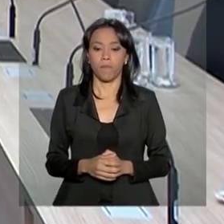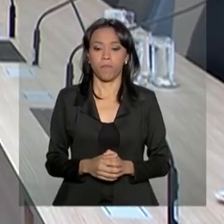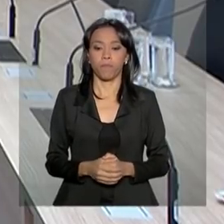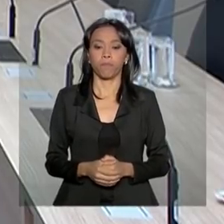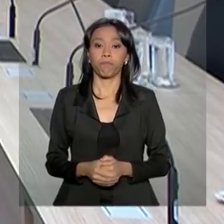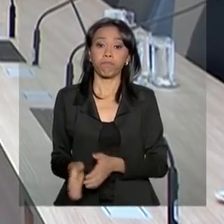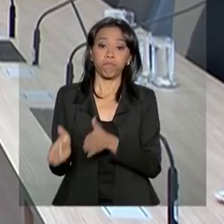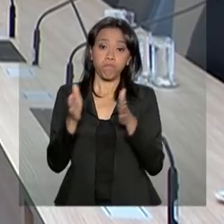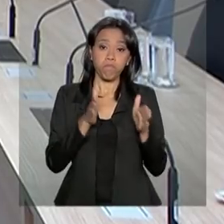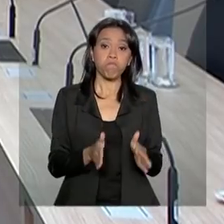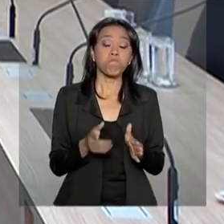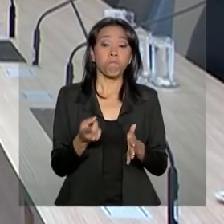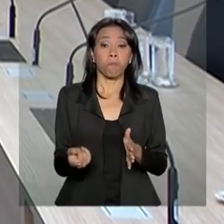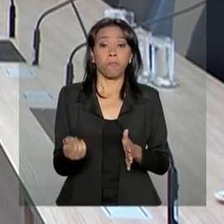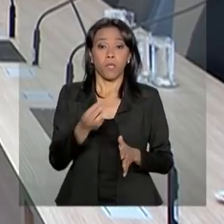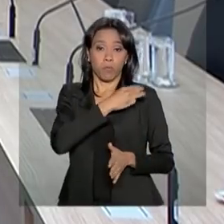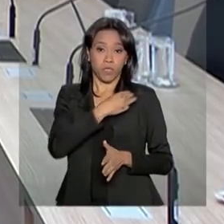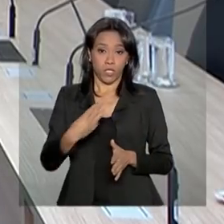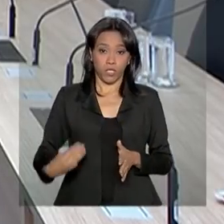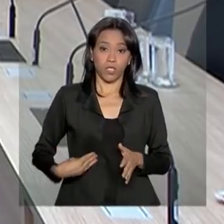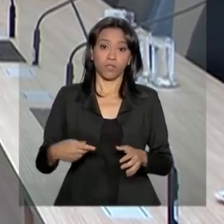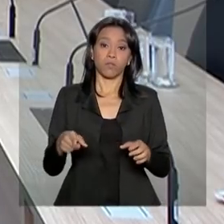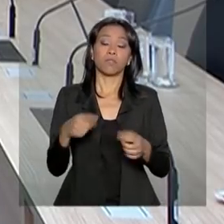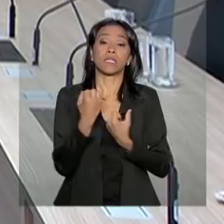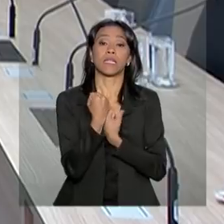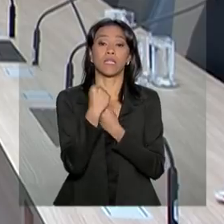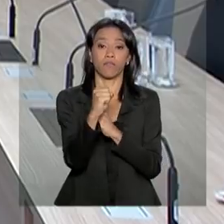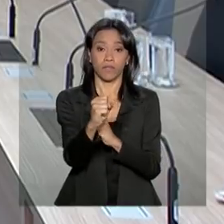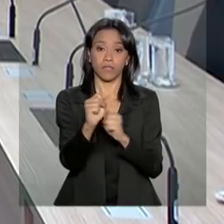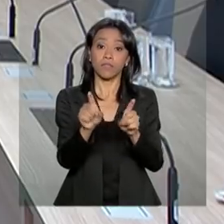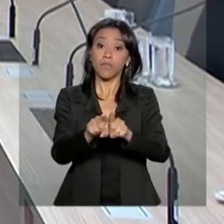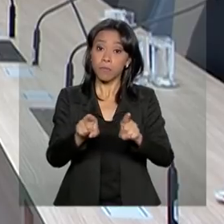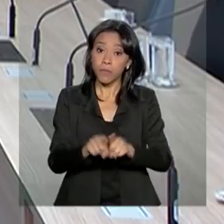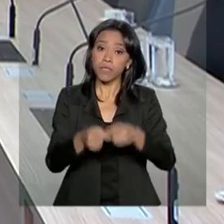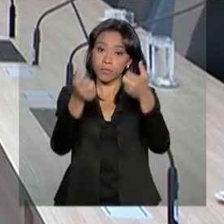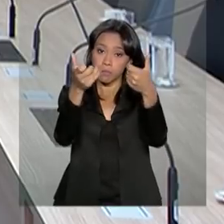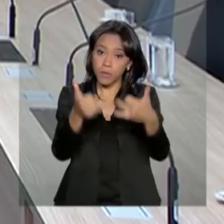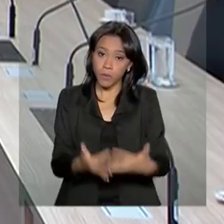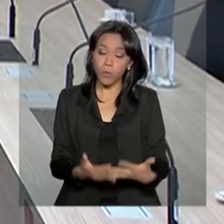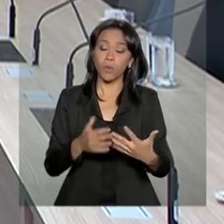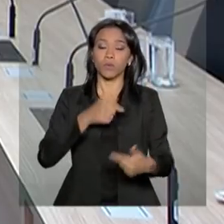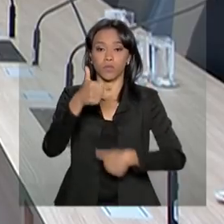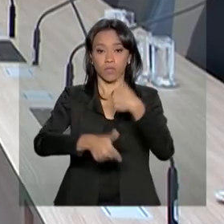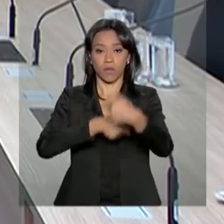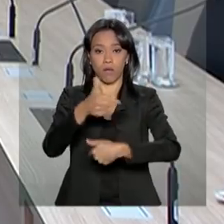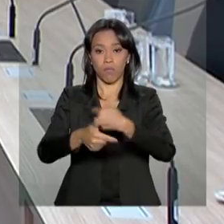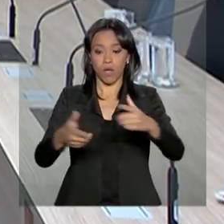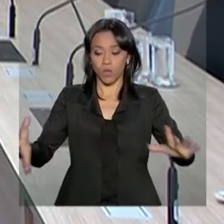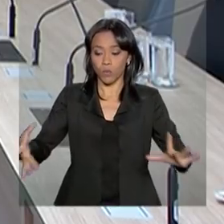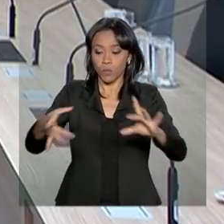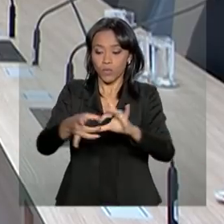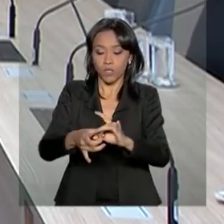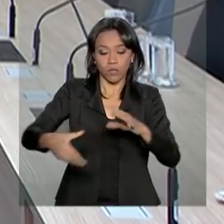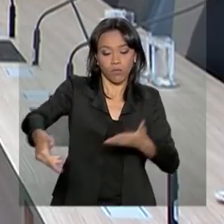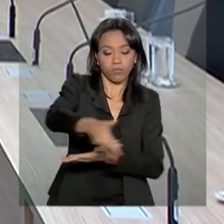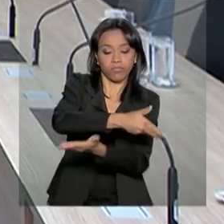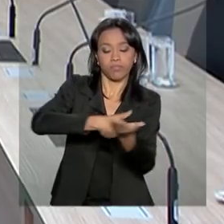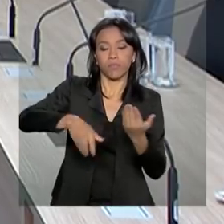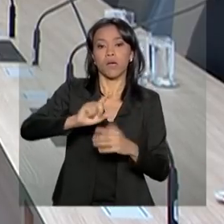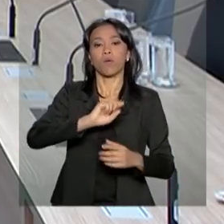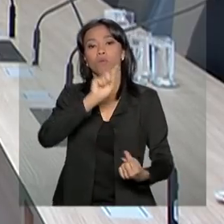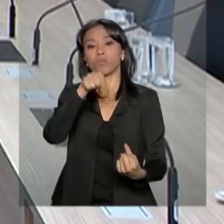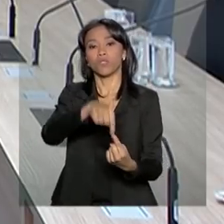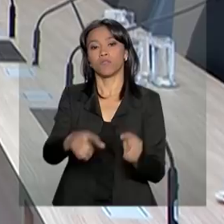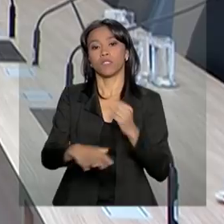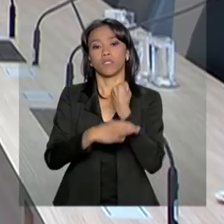O ministro da Defesa ressaltou a importância do trabalho integrado para garantir esse escoamento da